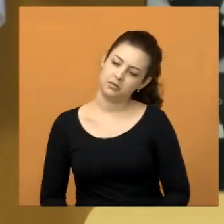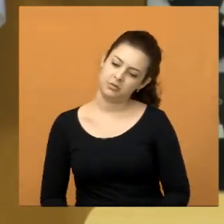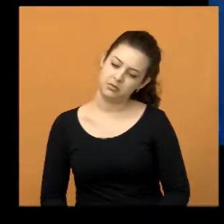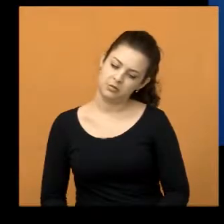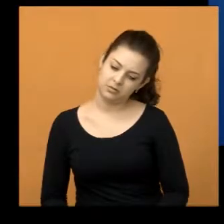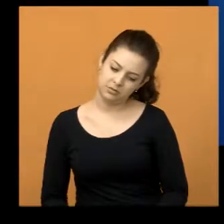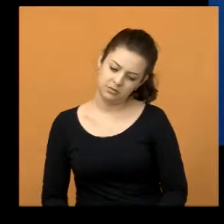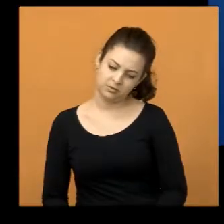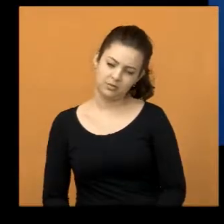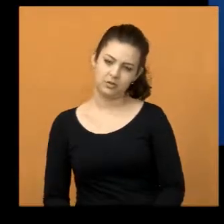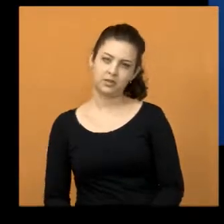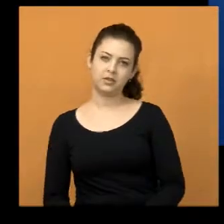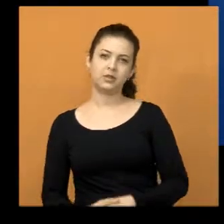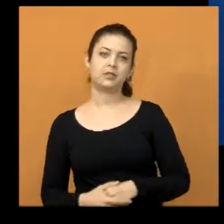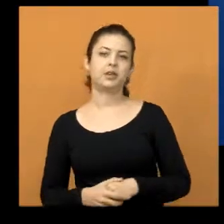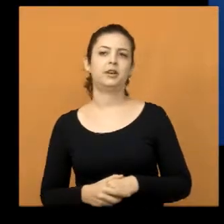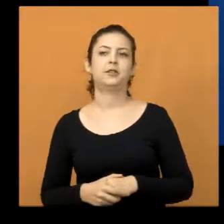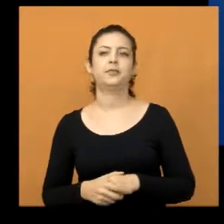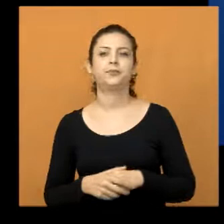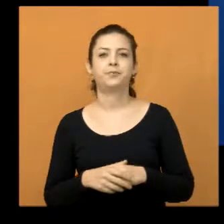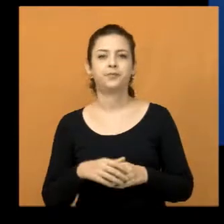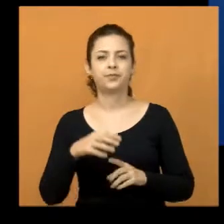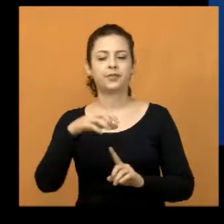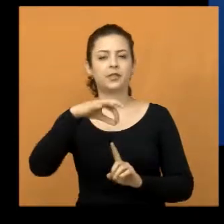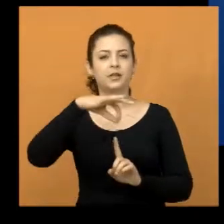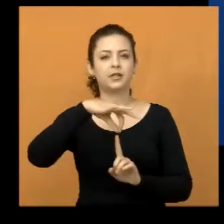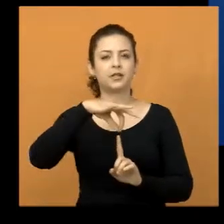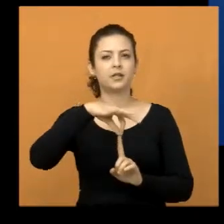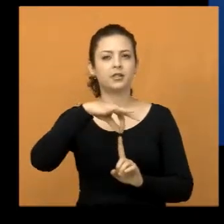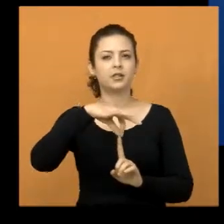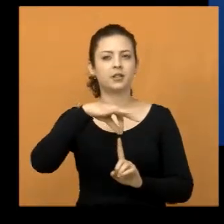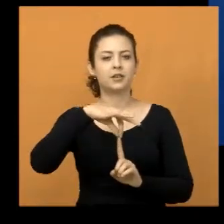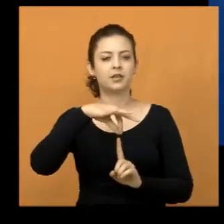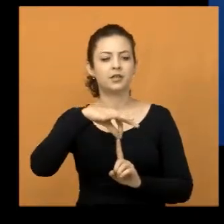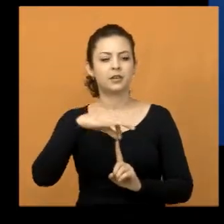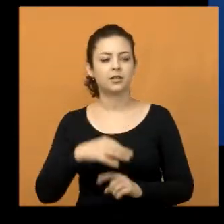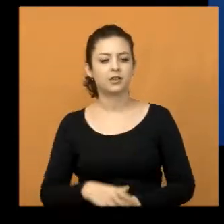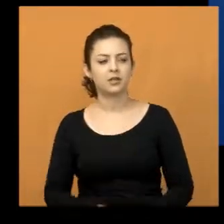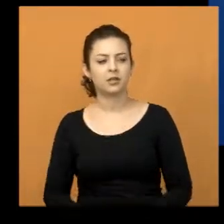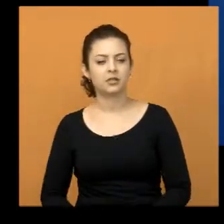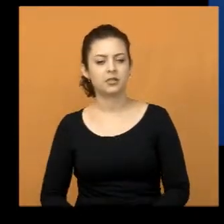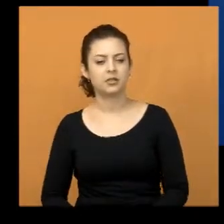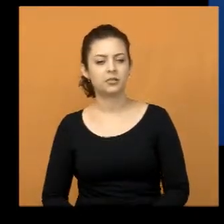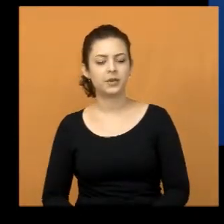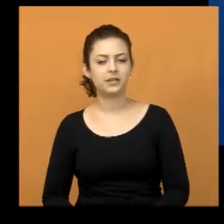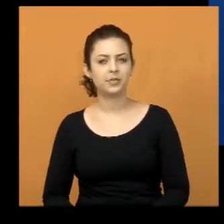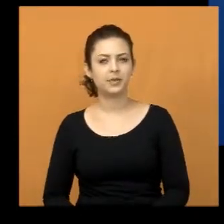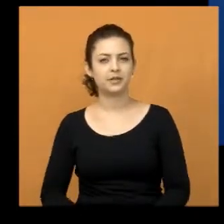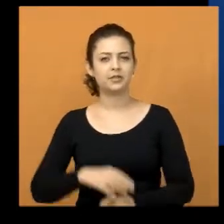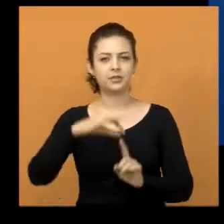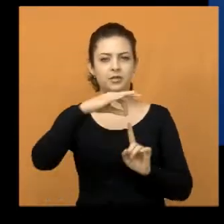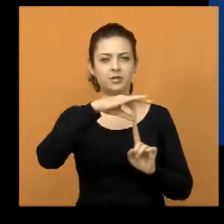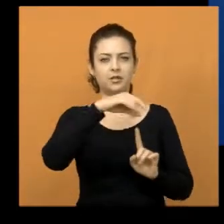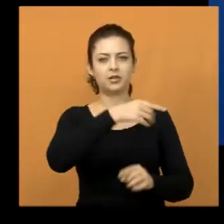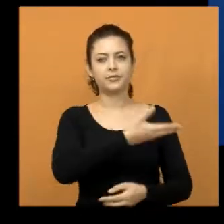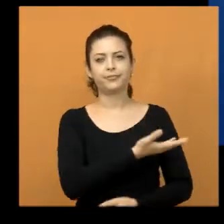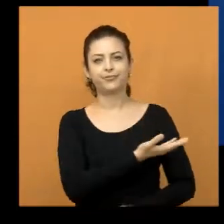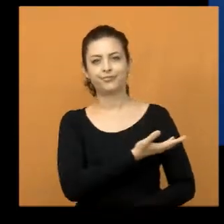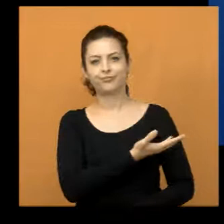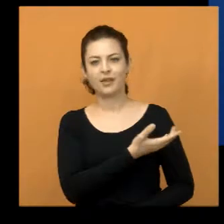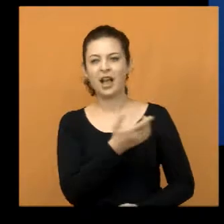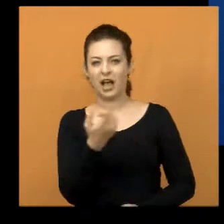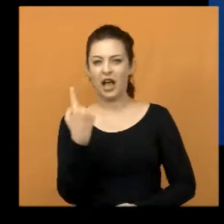Quero aqui também agora registrar a manutenção de um ponto de ônibus. Foi muito questionado lá no Santo Antônio da Boa Vista, um ponto de ônibus lá que estava